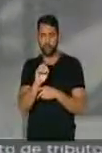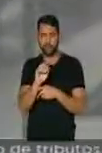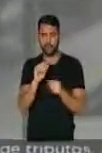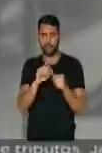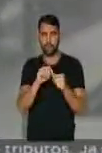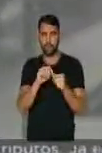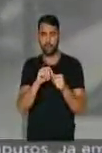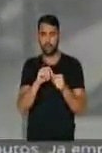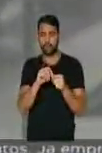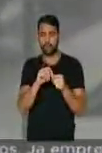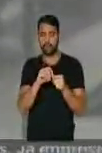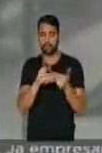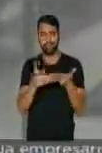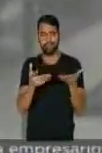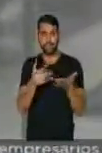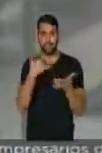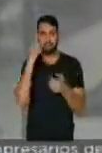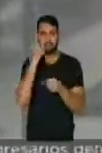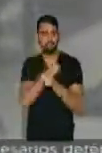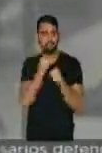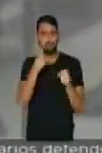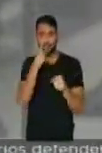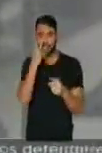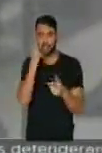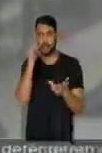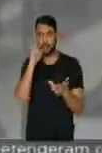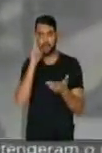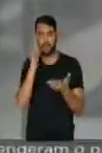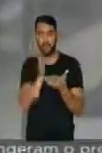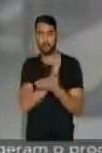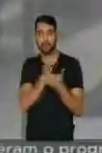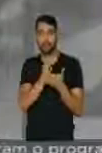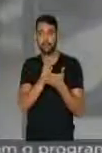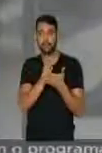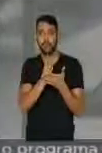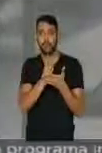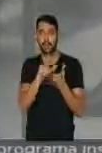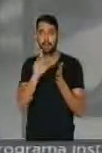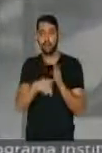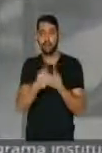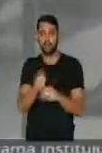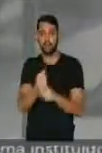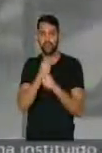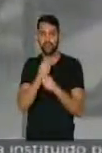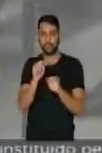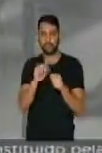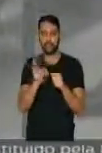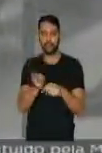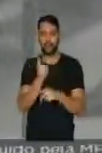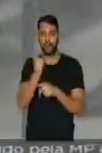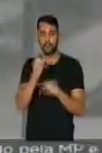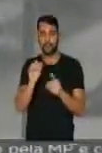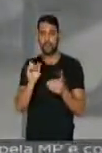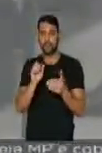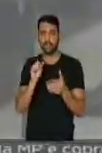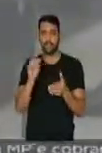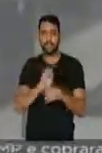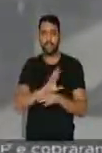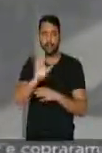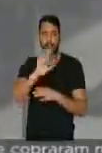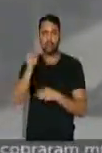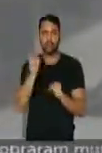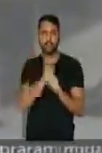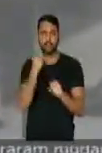tragédia. Talvez o legado, inclusive, da corrupção no superfaturamento de obras,